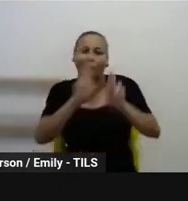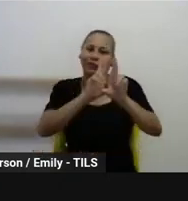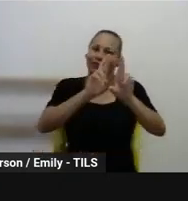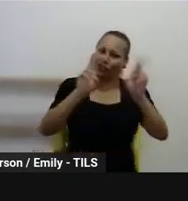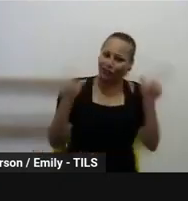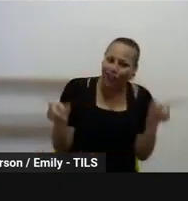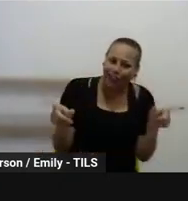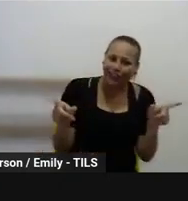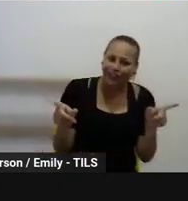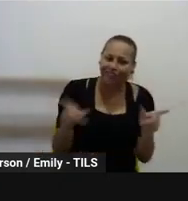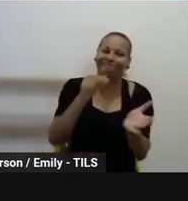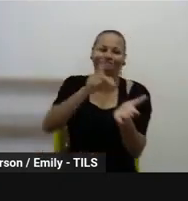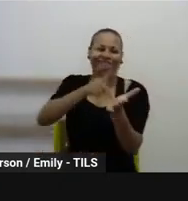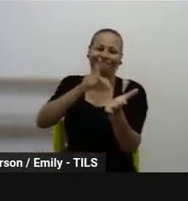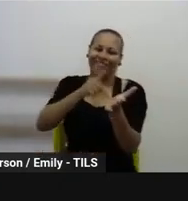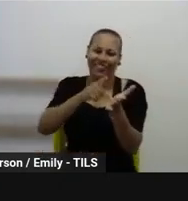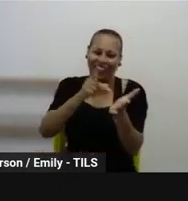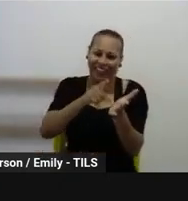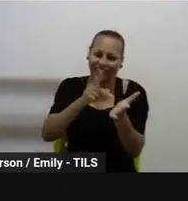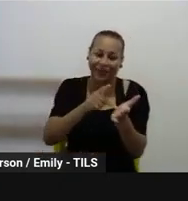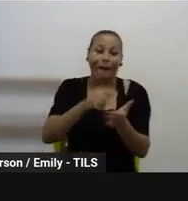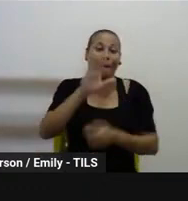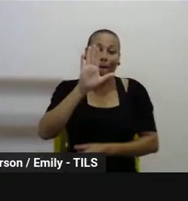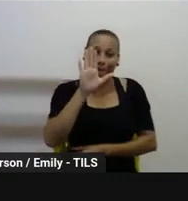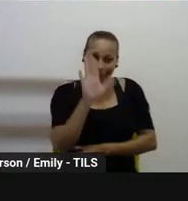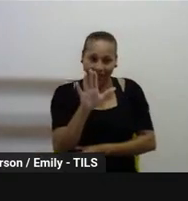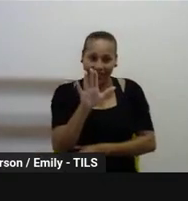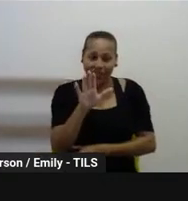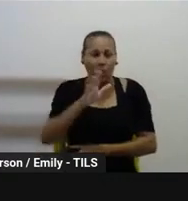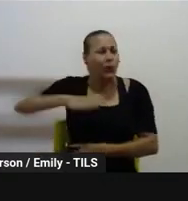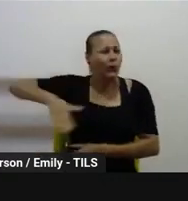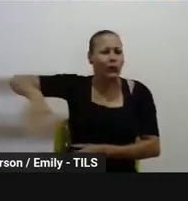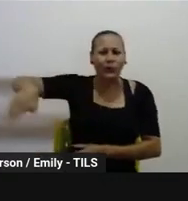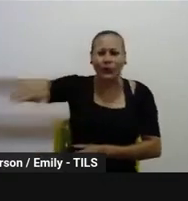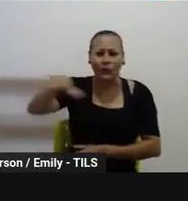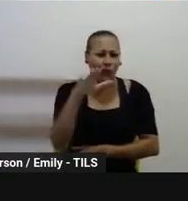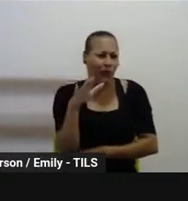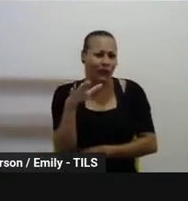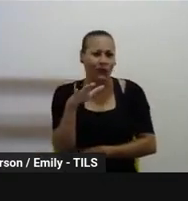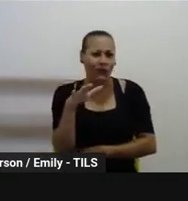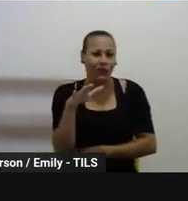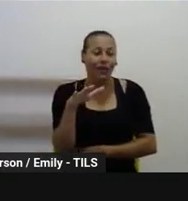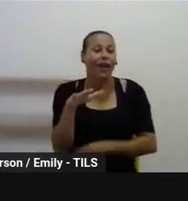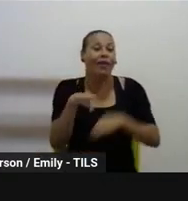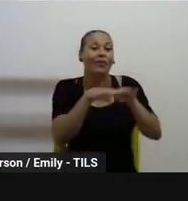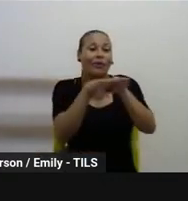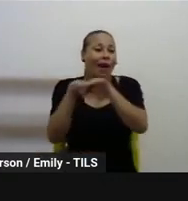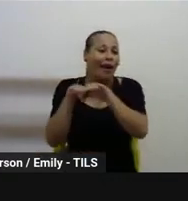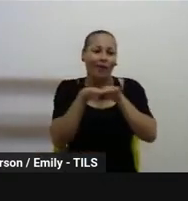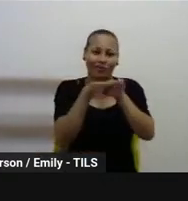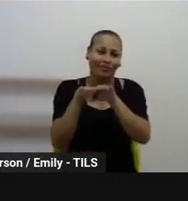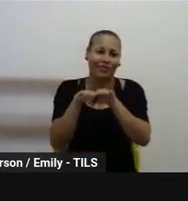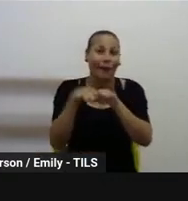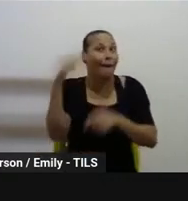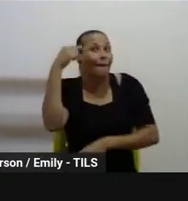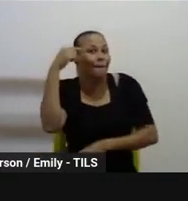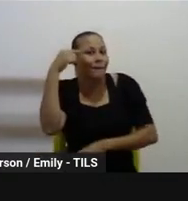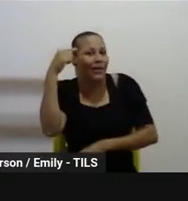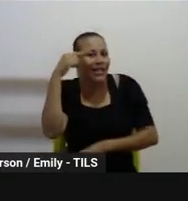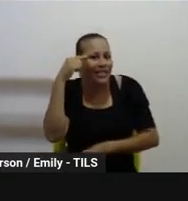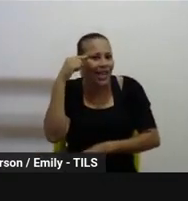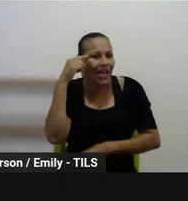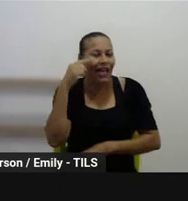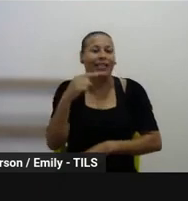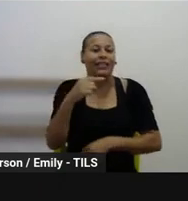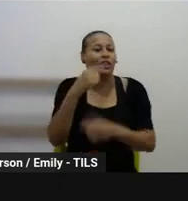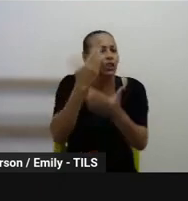isso faz parte desse indivíduo, né, que por ser de origem internacional, vem de um outro local, né,